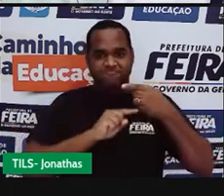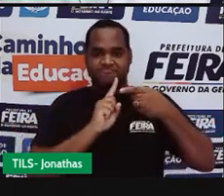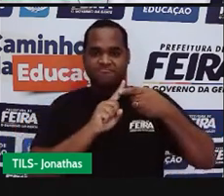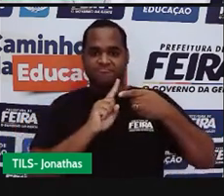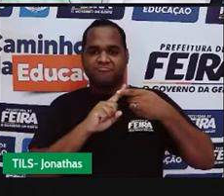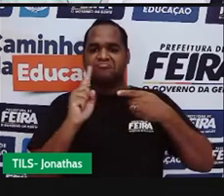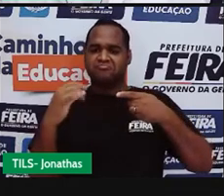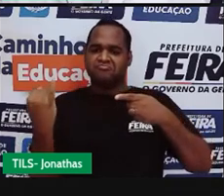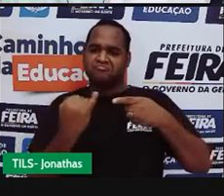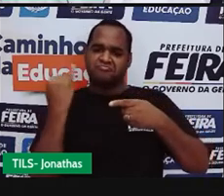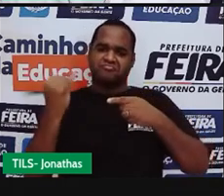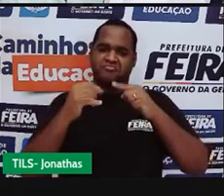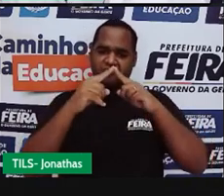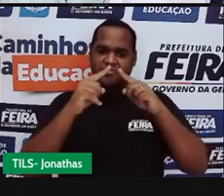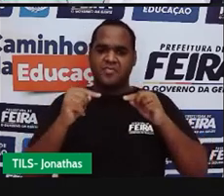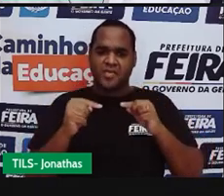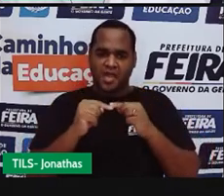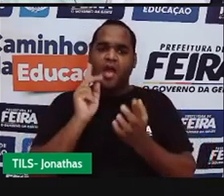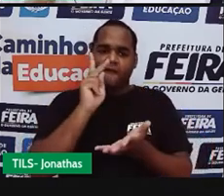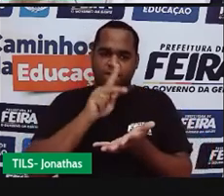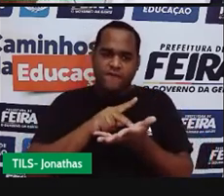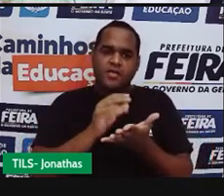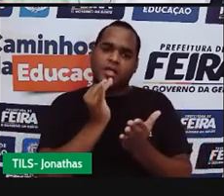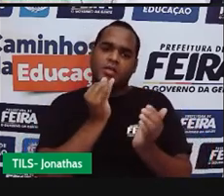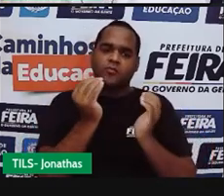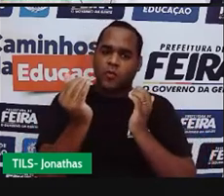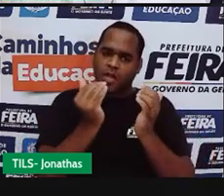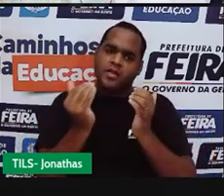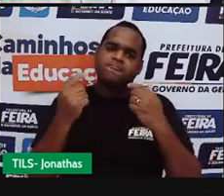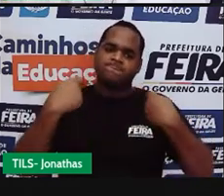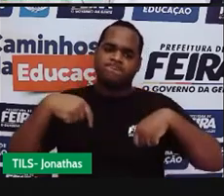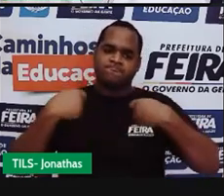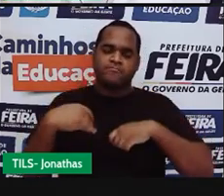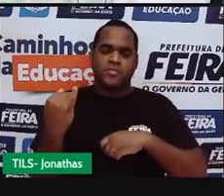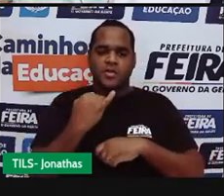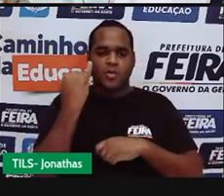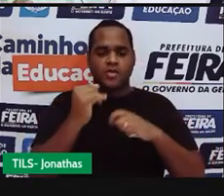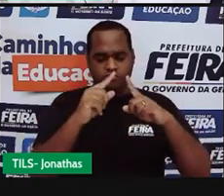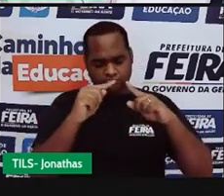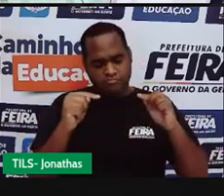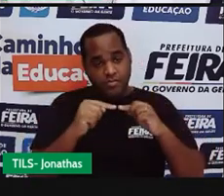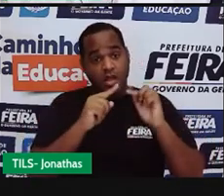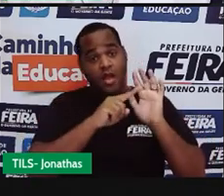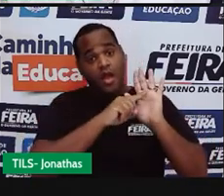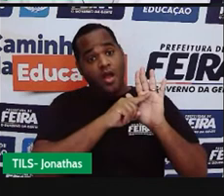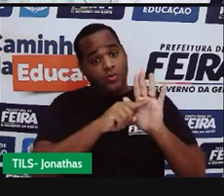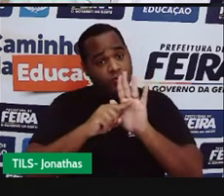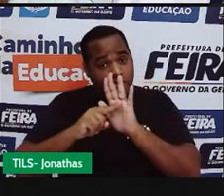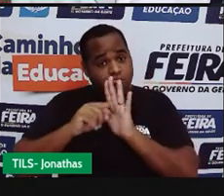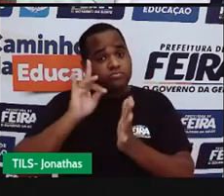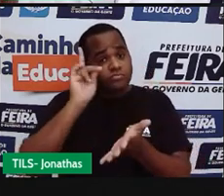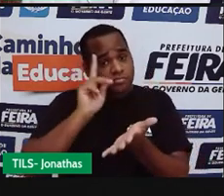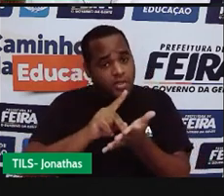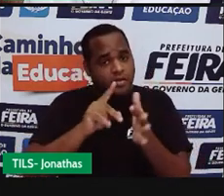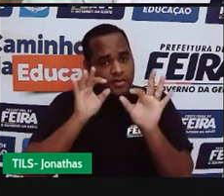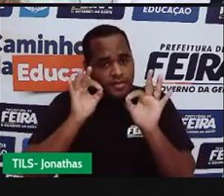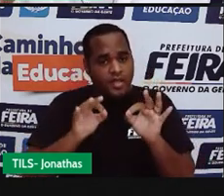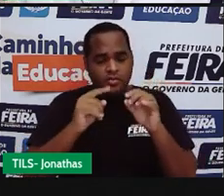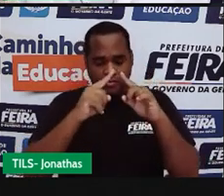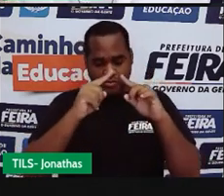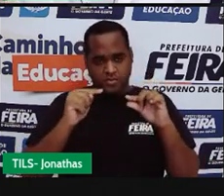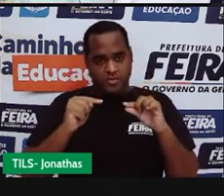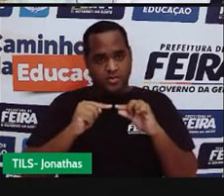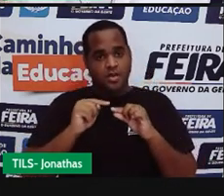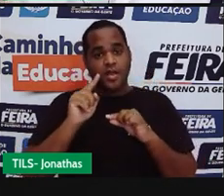reconhecer a existência e a importância dos triângulos em situação do mundo real? Os triângulos